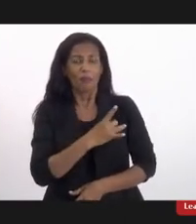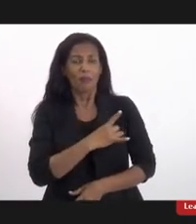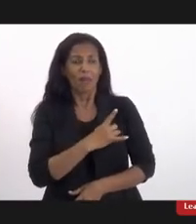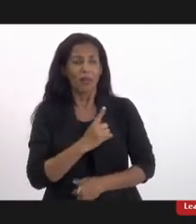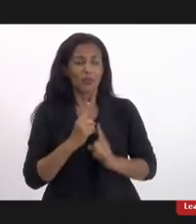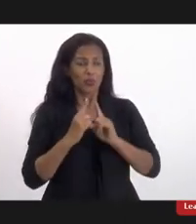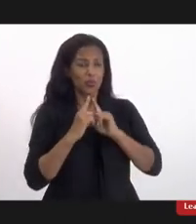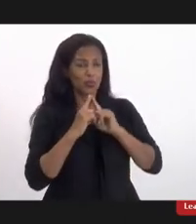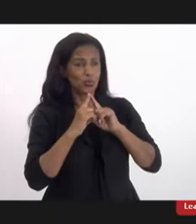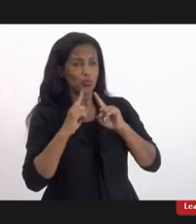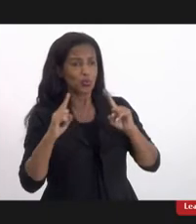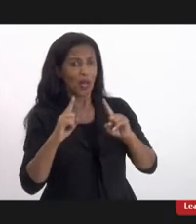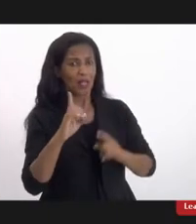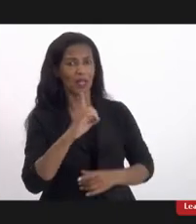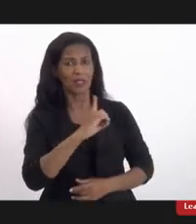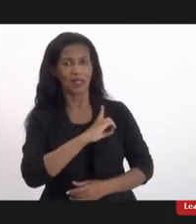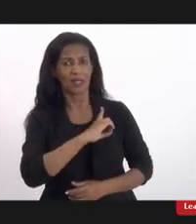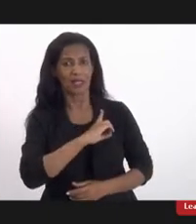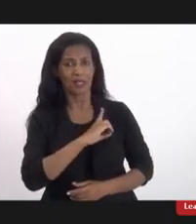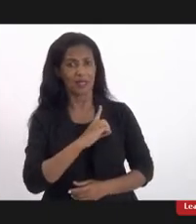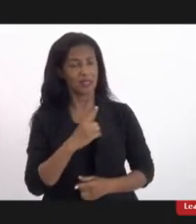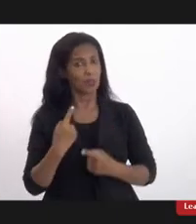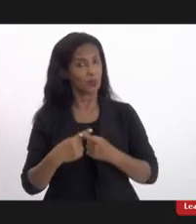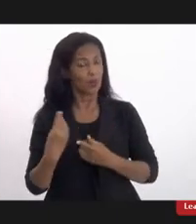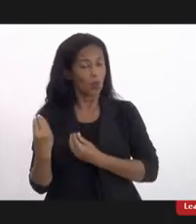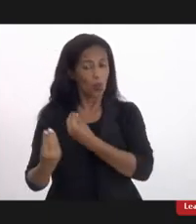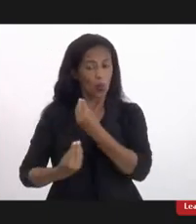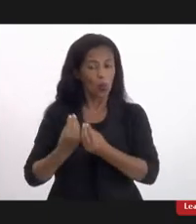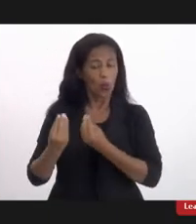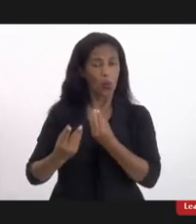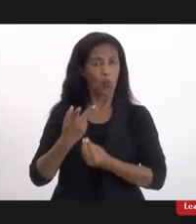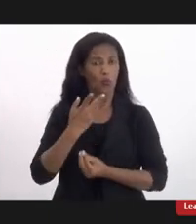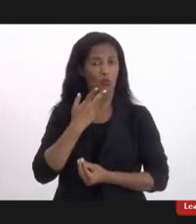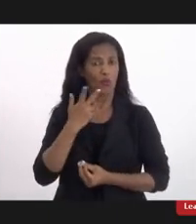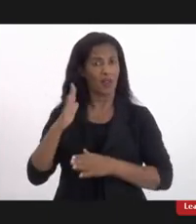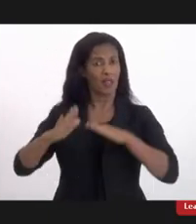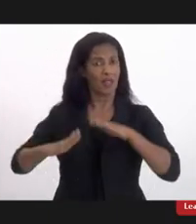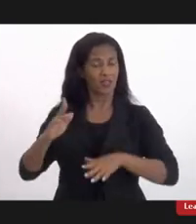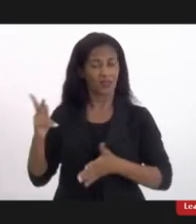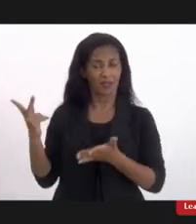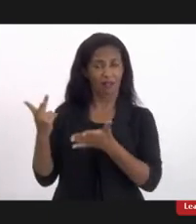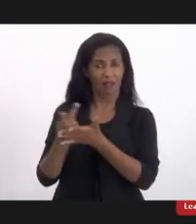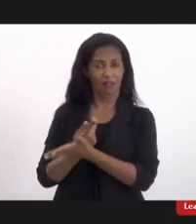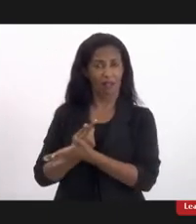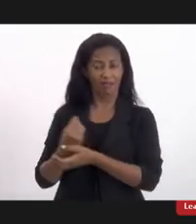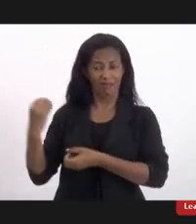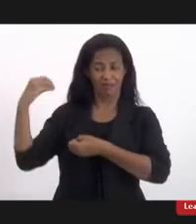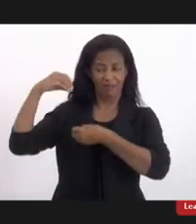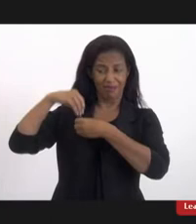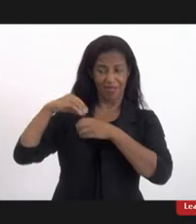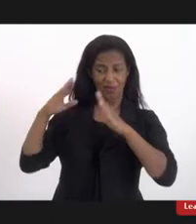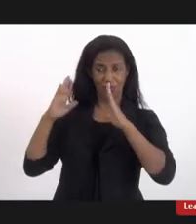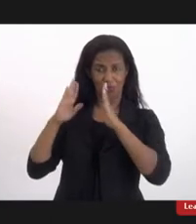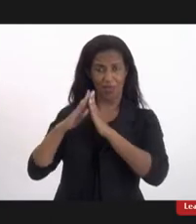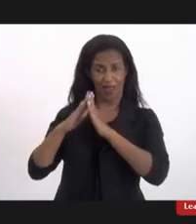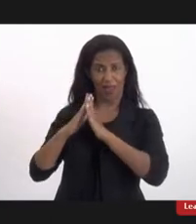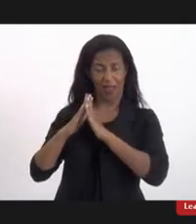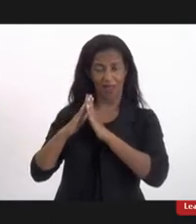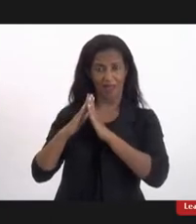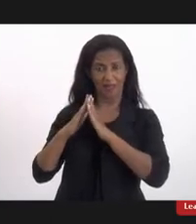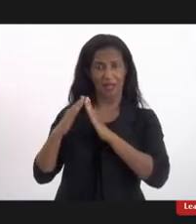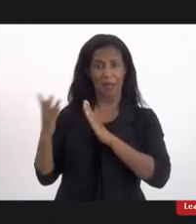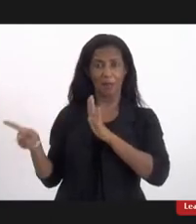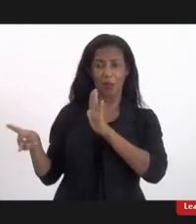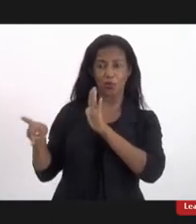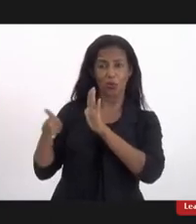de denunciar porque como eu falei muitas vezes são abusadas pelos seus próprios companheiros pelos